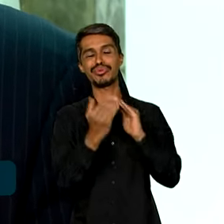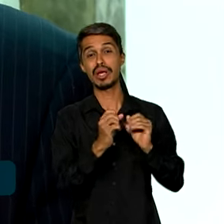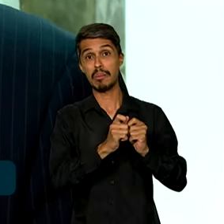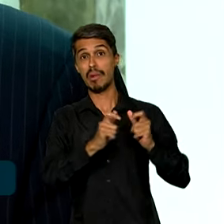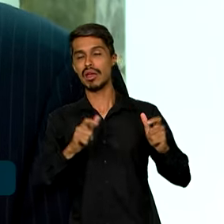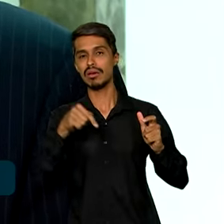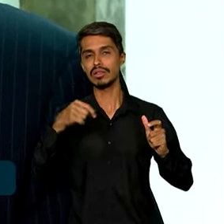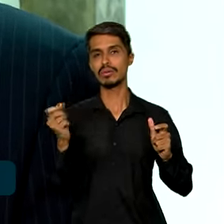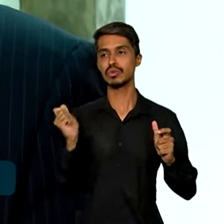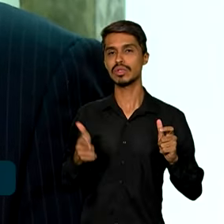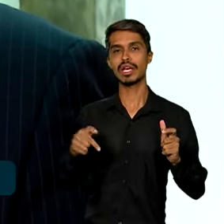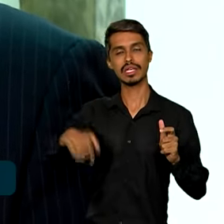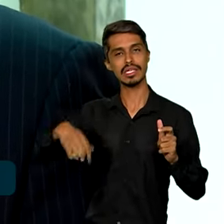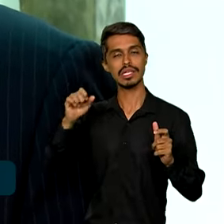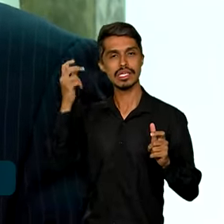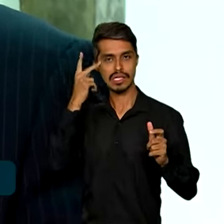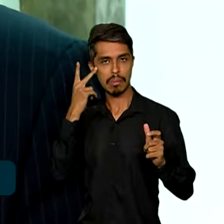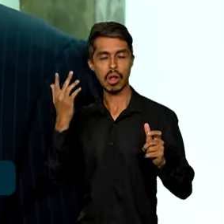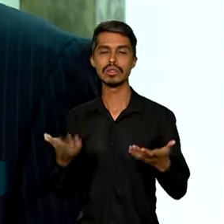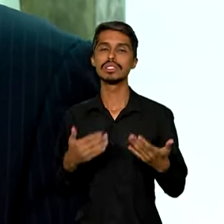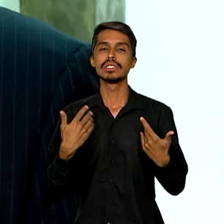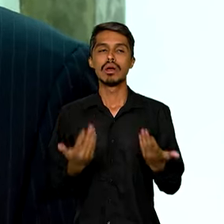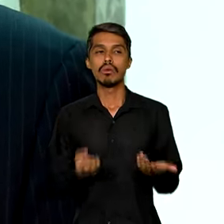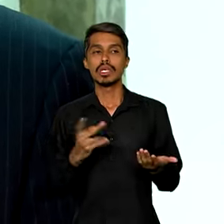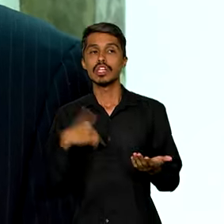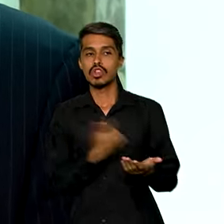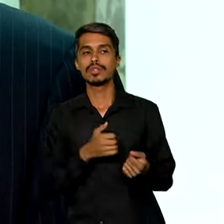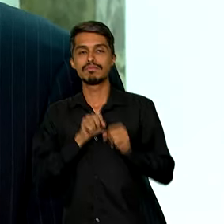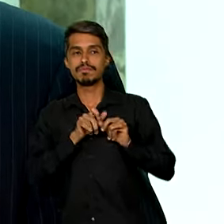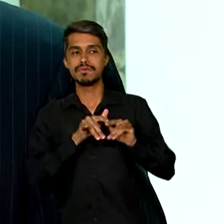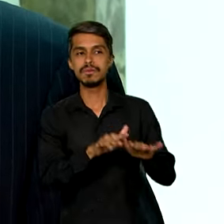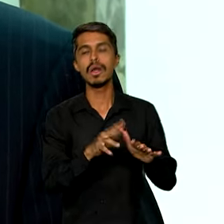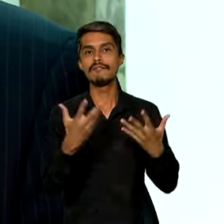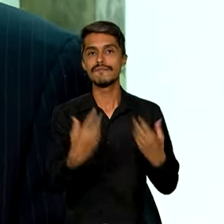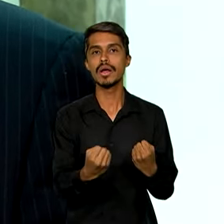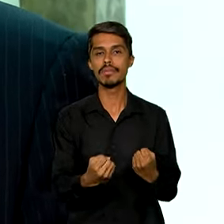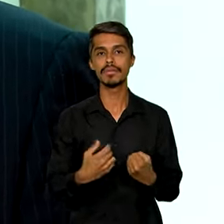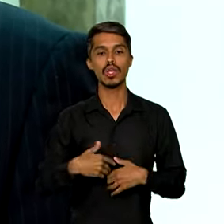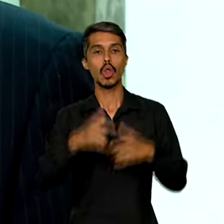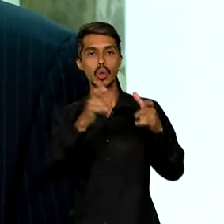que aqui em São Paulo. Então, sim, nós vamos expandir e nós vamos levar os Correios onde o povo brasileiro estiver.